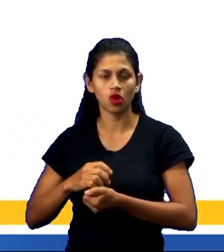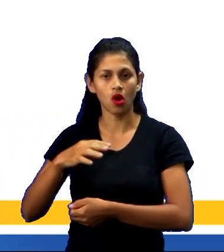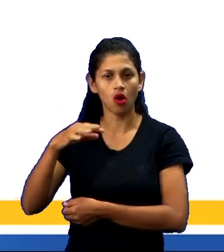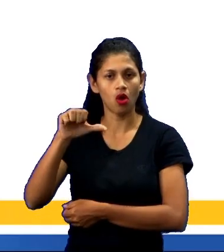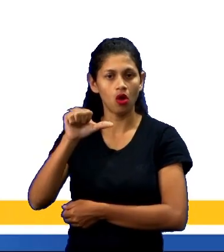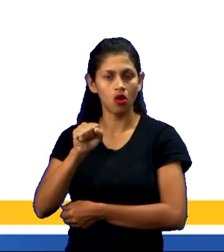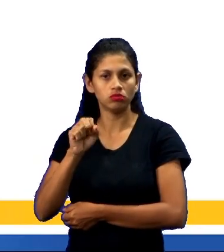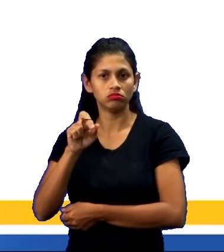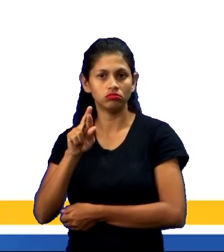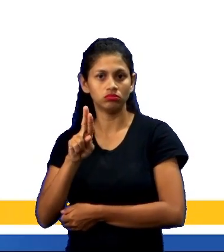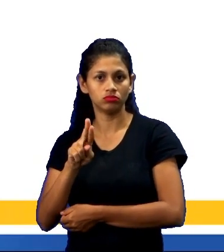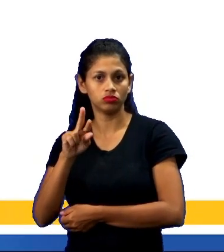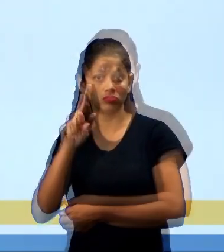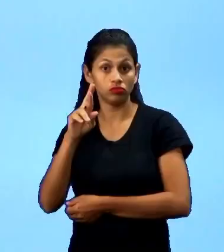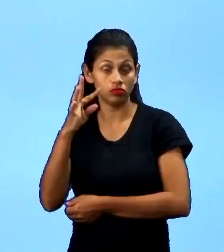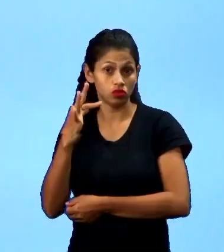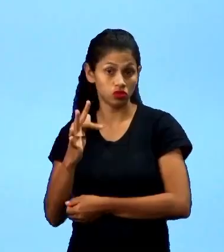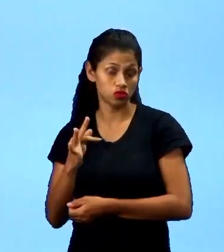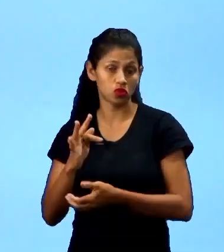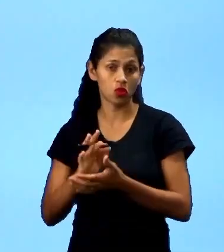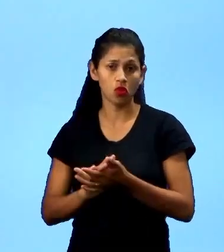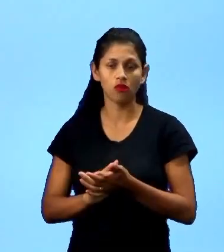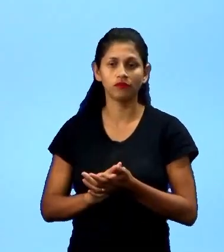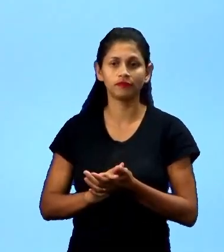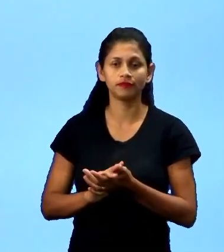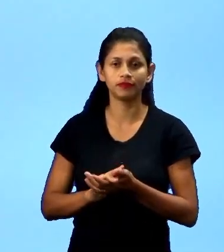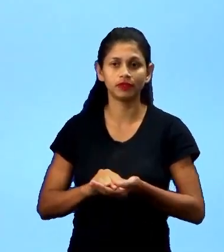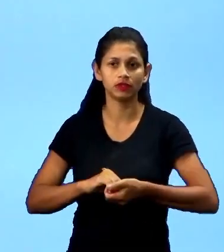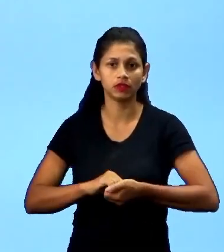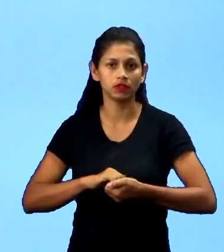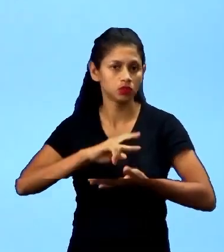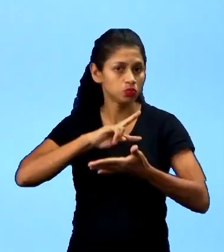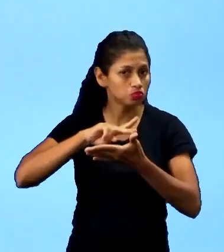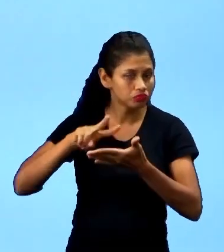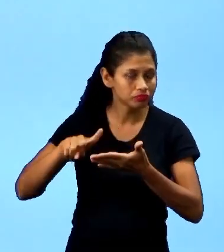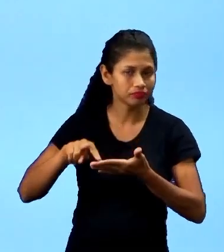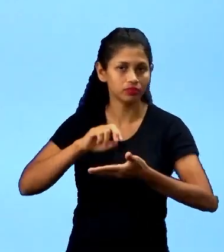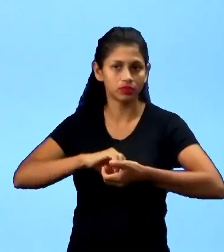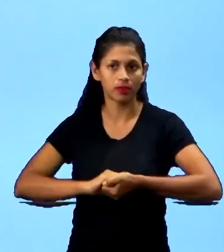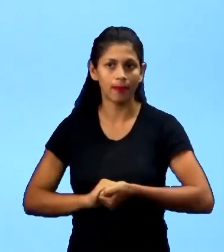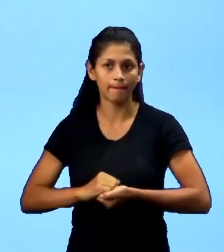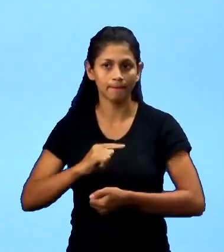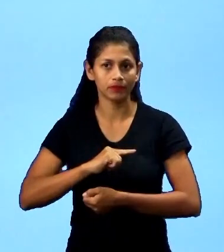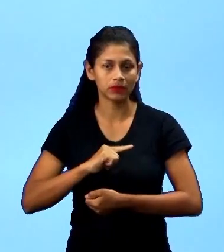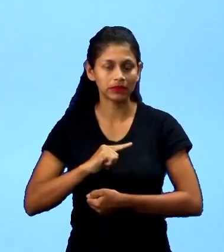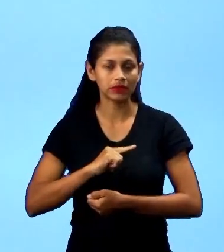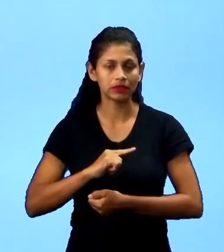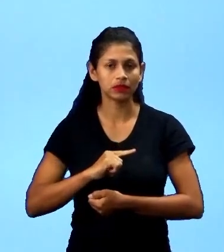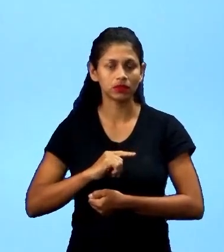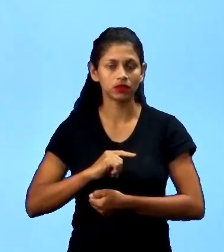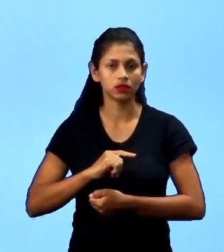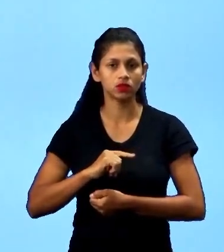automobilismo, esgrime, entre outros. Então, aqui, a gente consegue compreender um pouquinho da dinâmica dos esportes individuais. São aqueles em que eu,